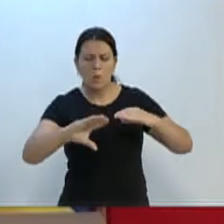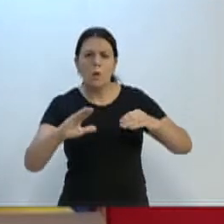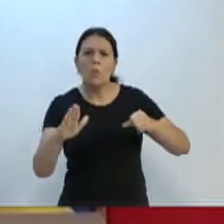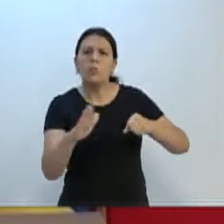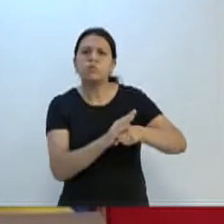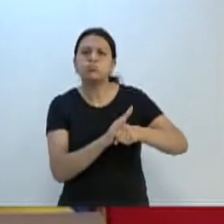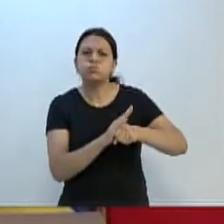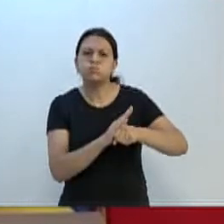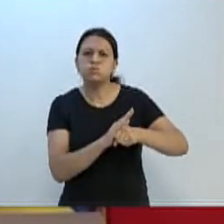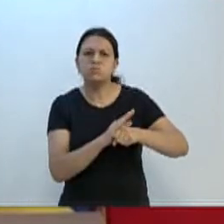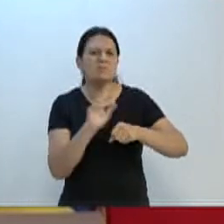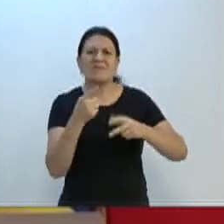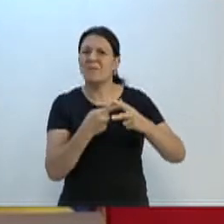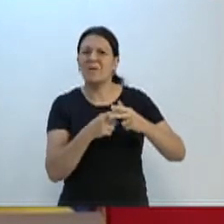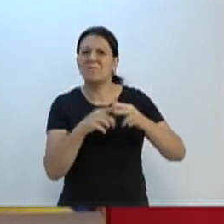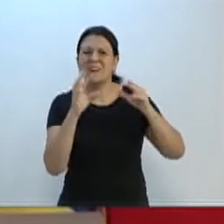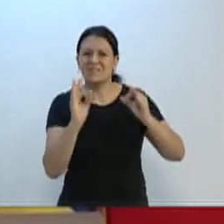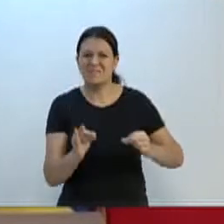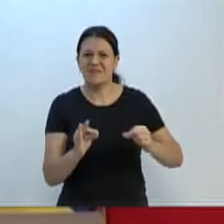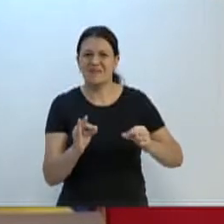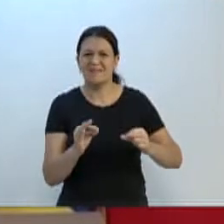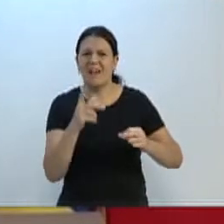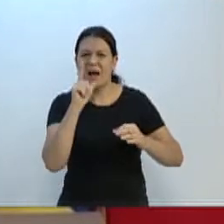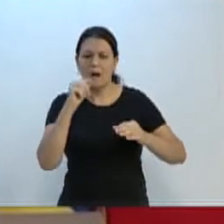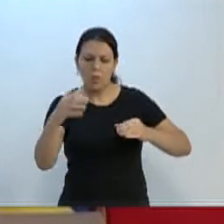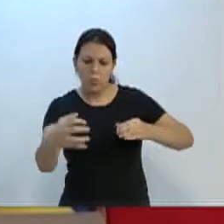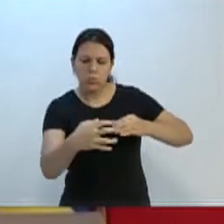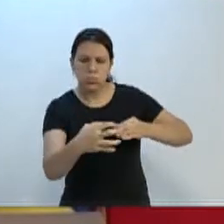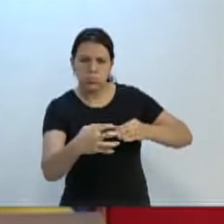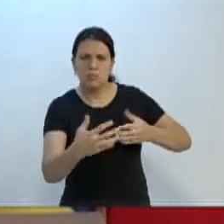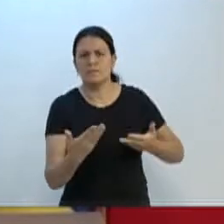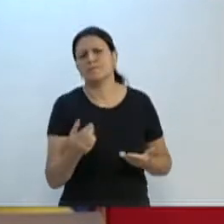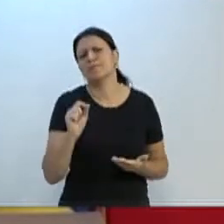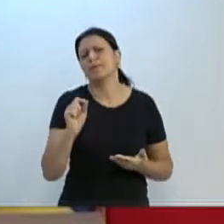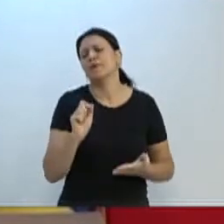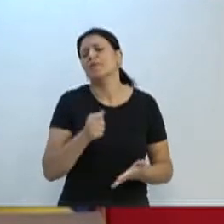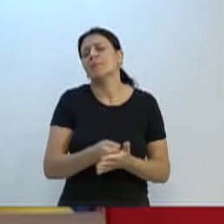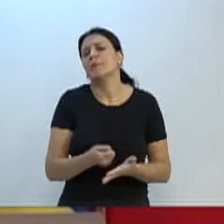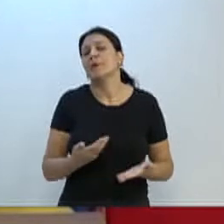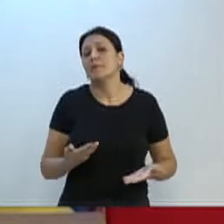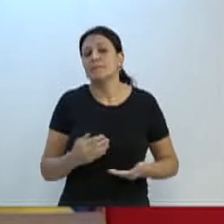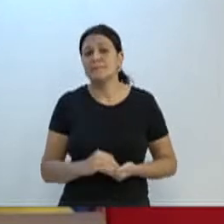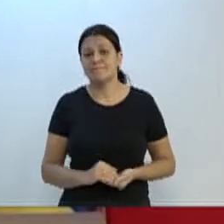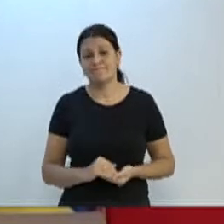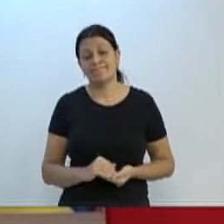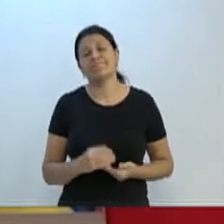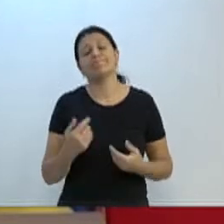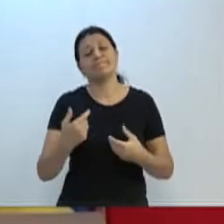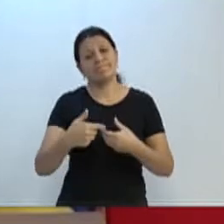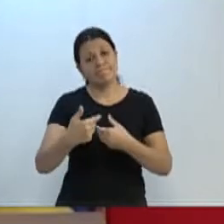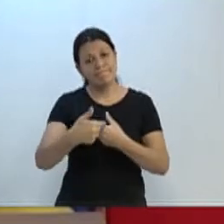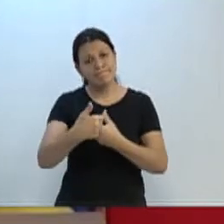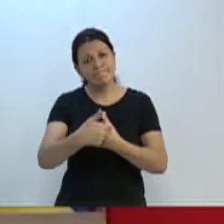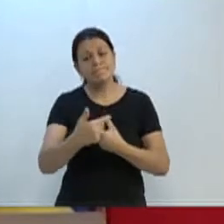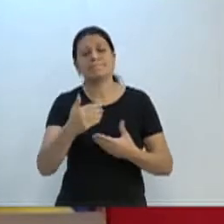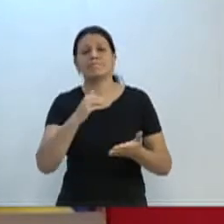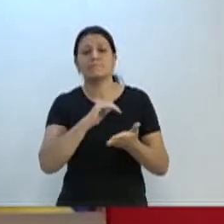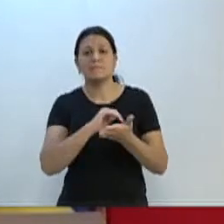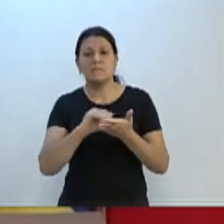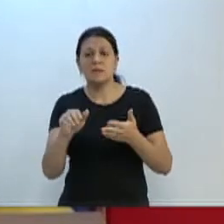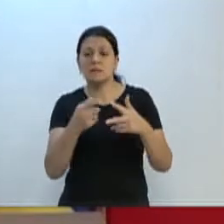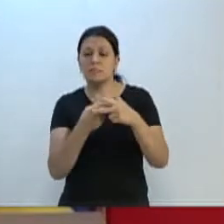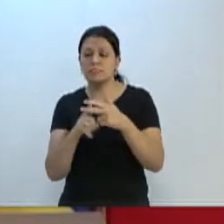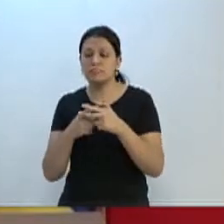esgoto, mas não arrumaram certo o que tinha que ser feito. E com isso, quem vai pagar? A nossa cidade. Nossas secretarias de